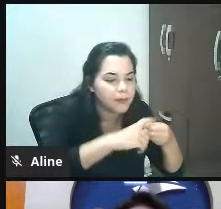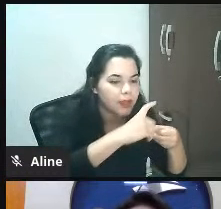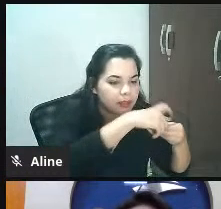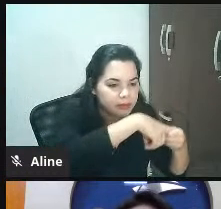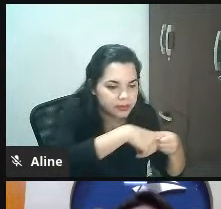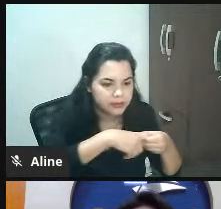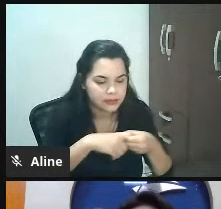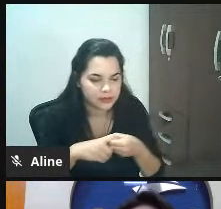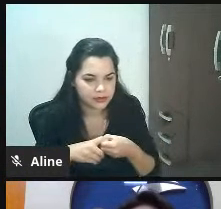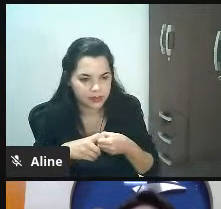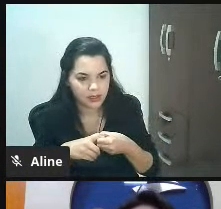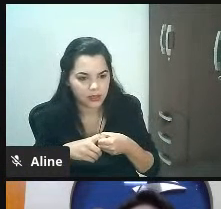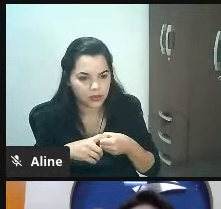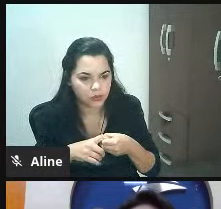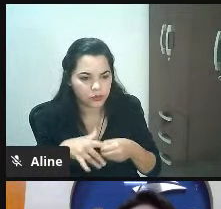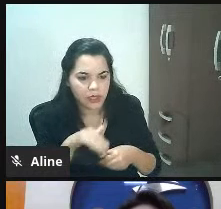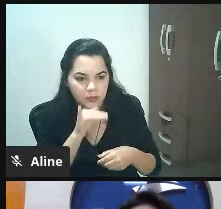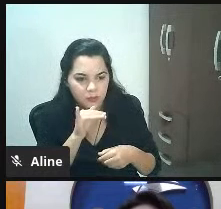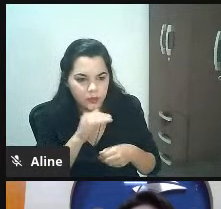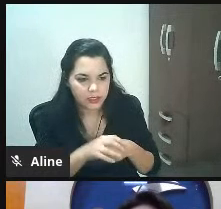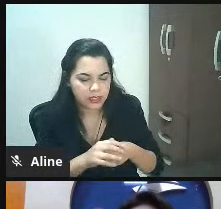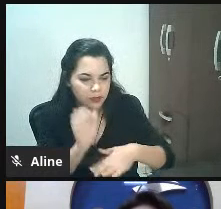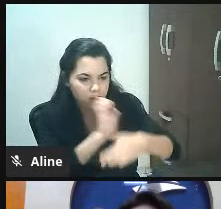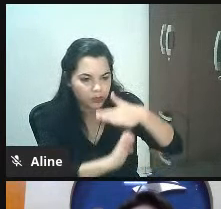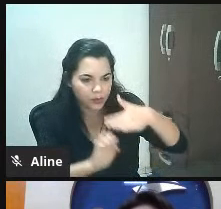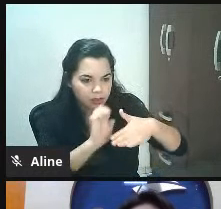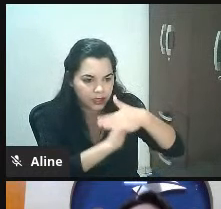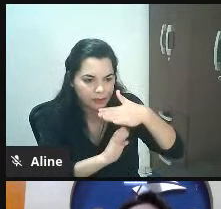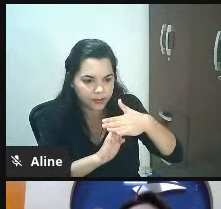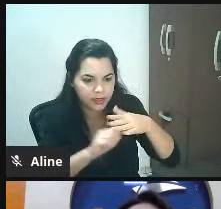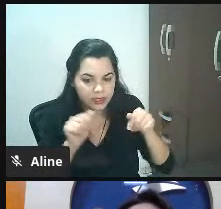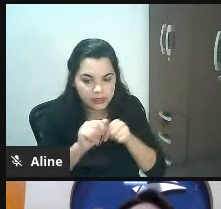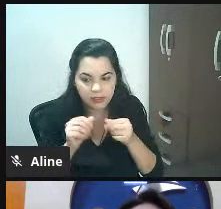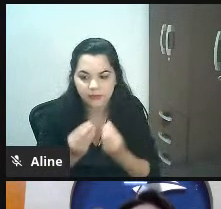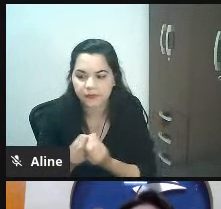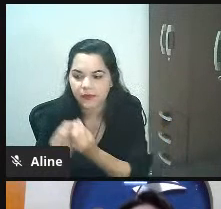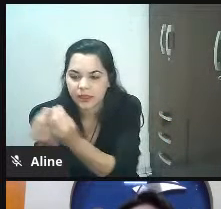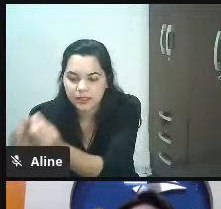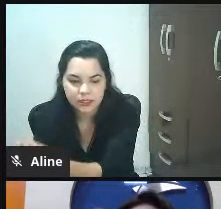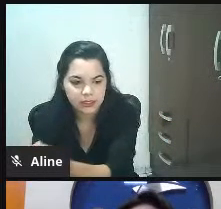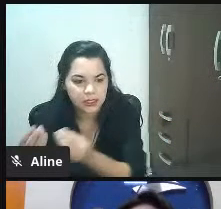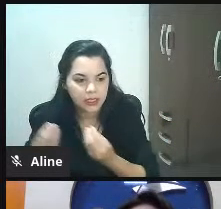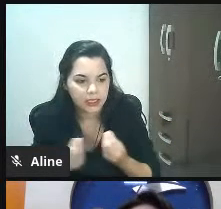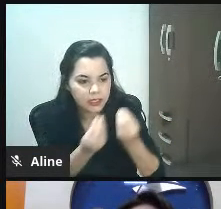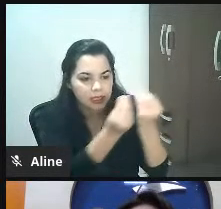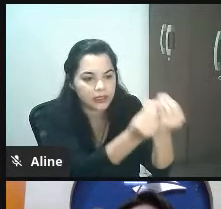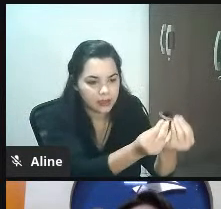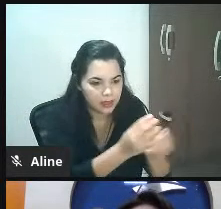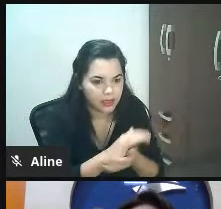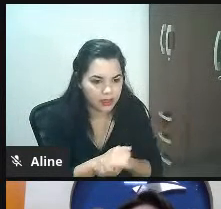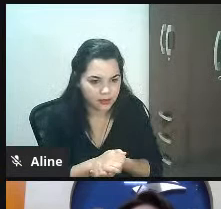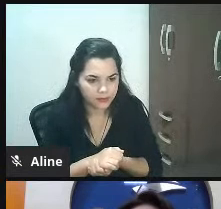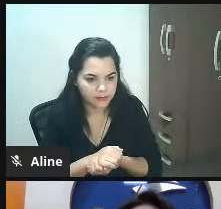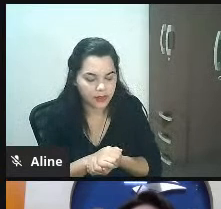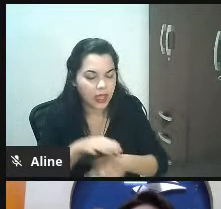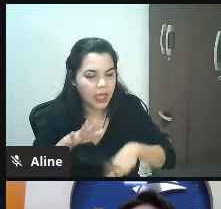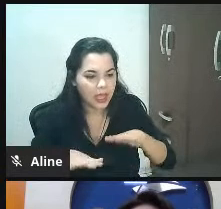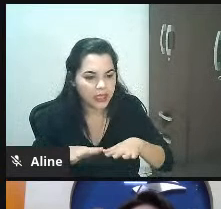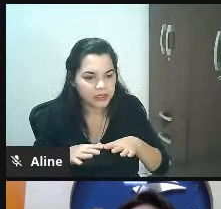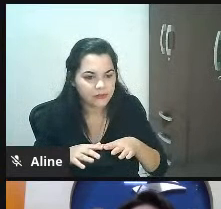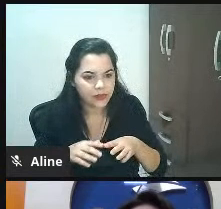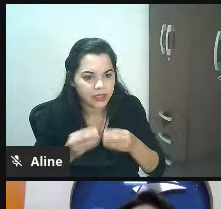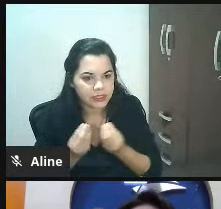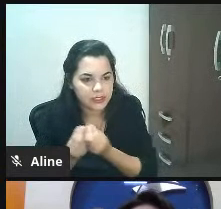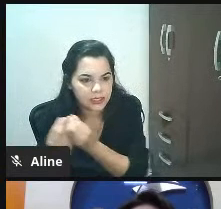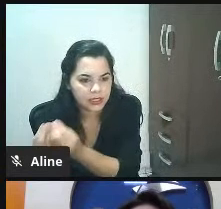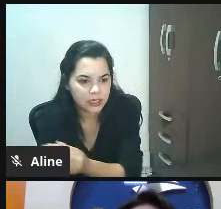cidade sei lá uma empresa de entrega por exemplo os carreteiros aí da sua cidade quem tem Kombi para entregar móvel por exemplo